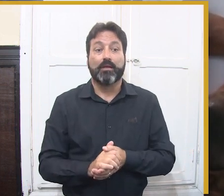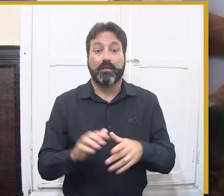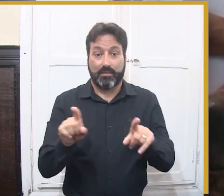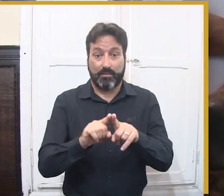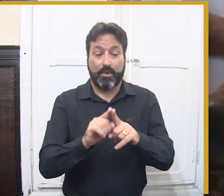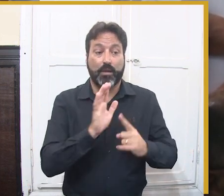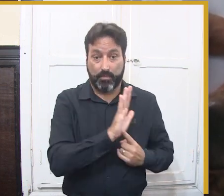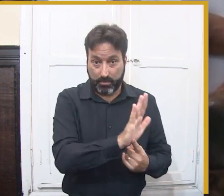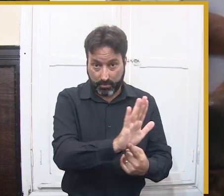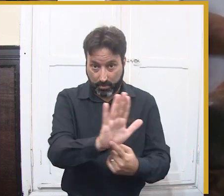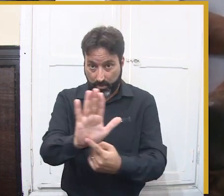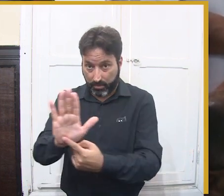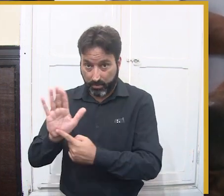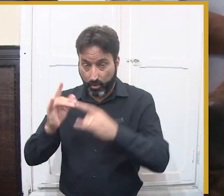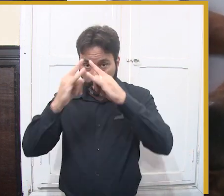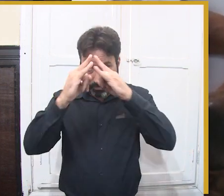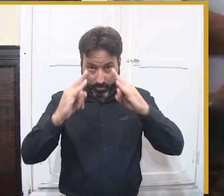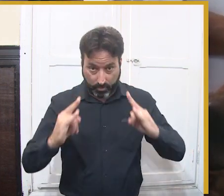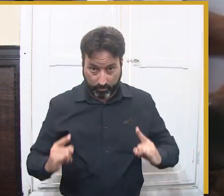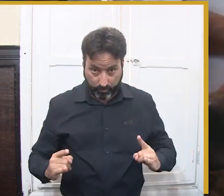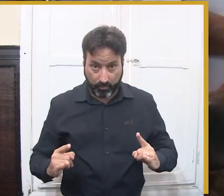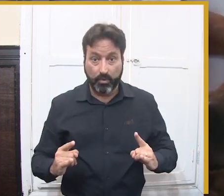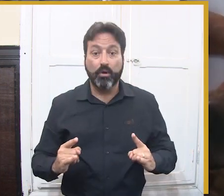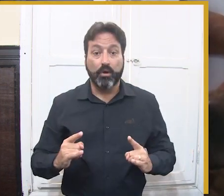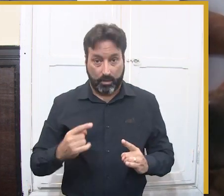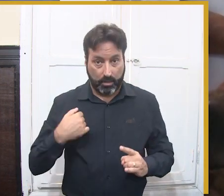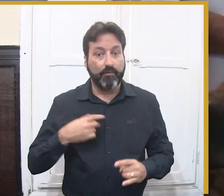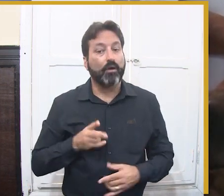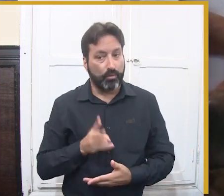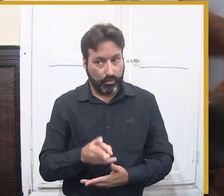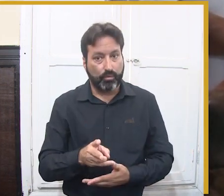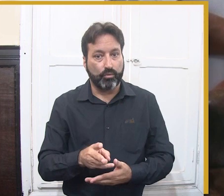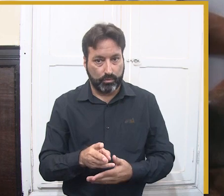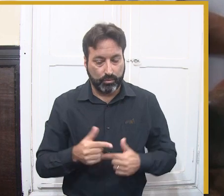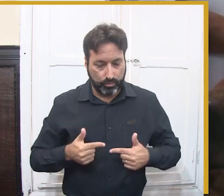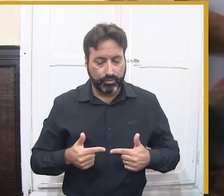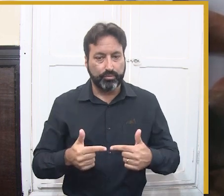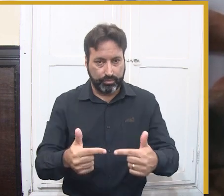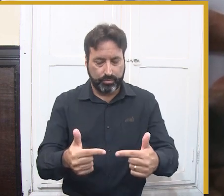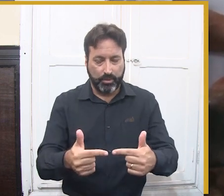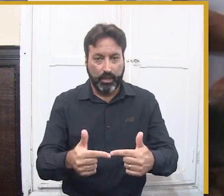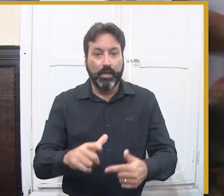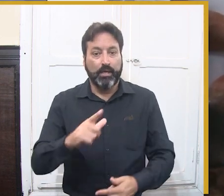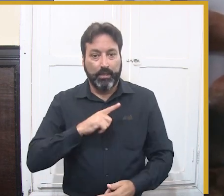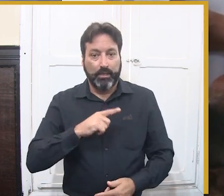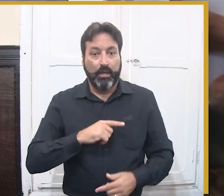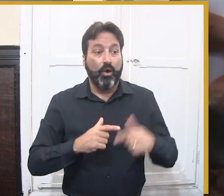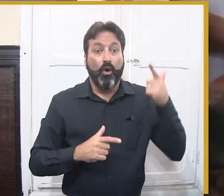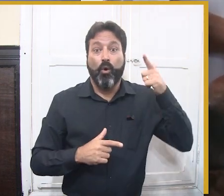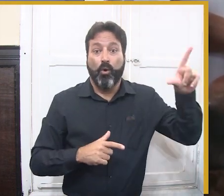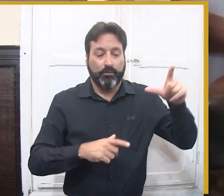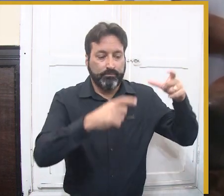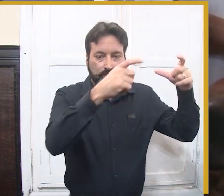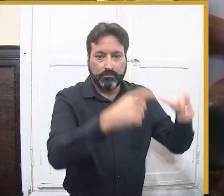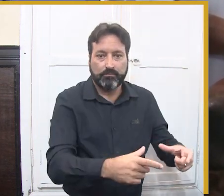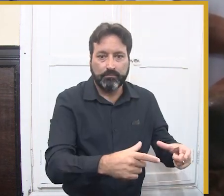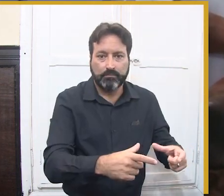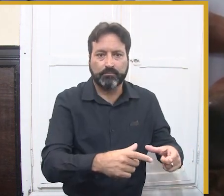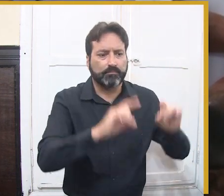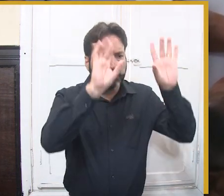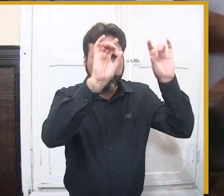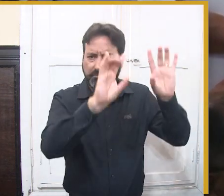segunda imagem, invariavelmente, é de uma quadrilha junina se apresentando debaixo da pirâmide do Parque do Povo.